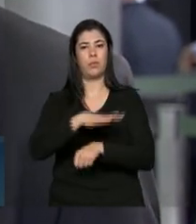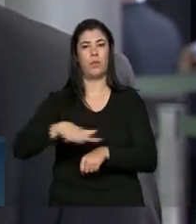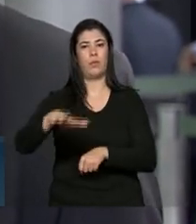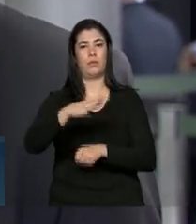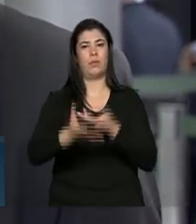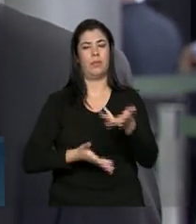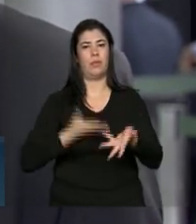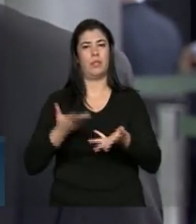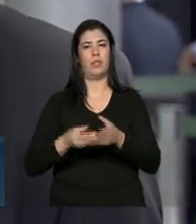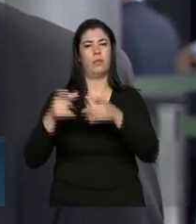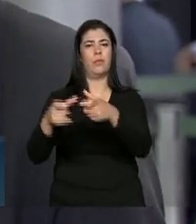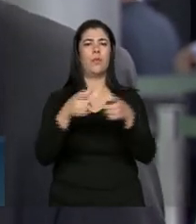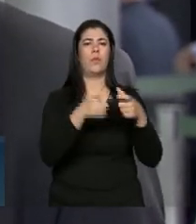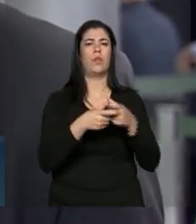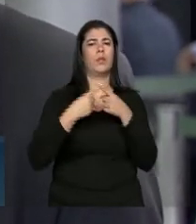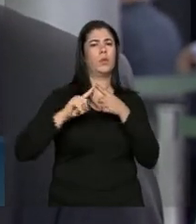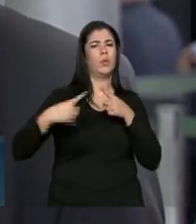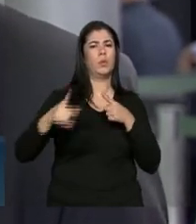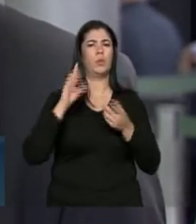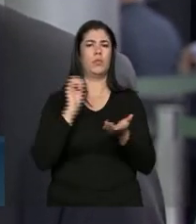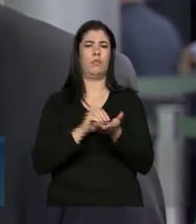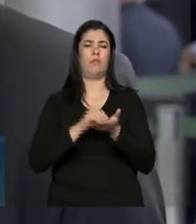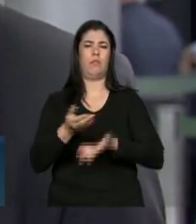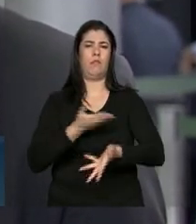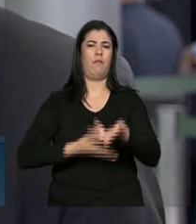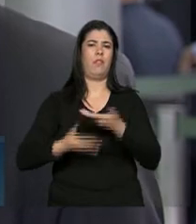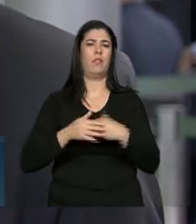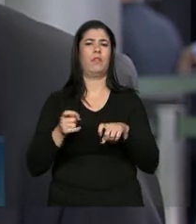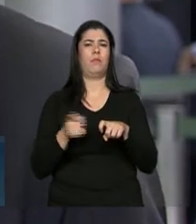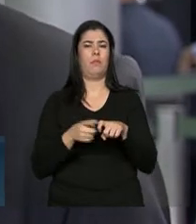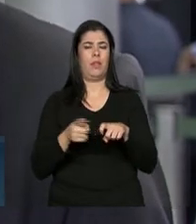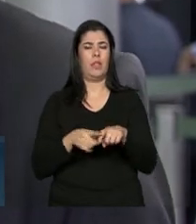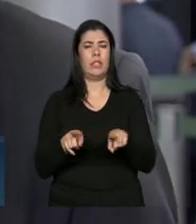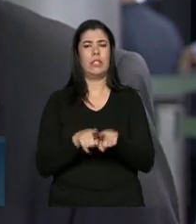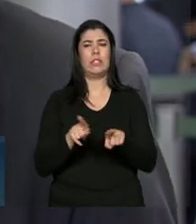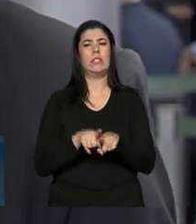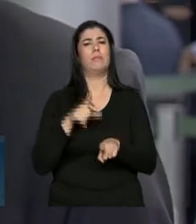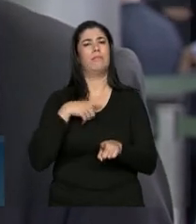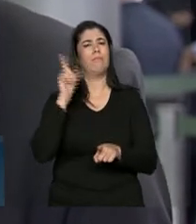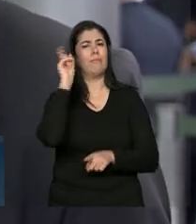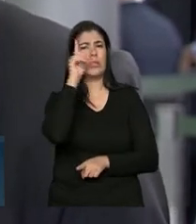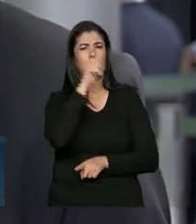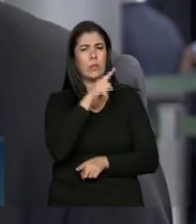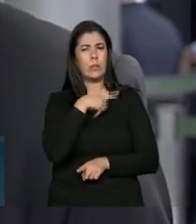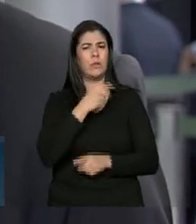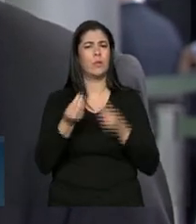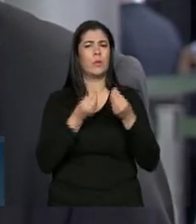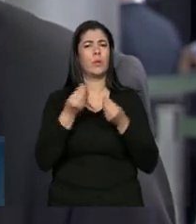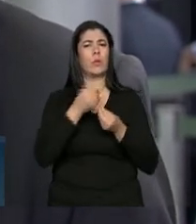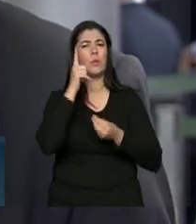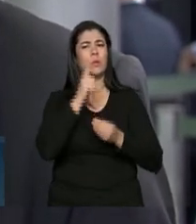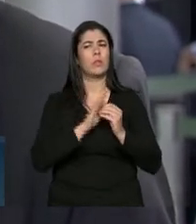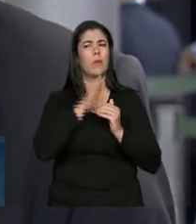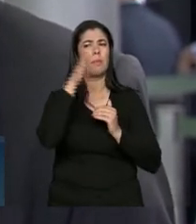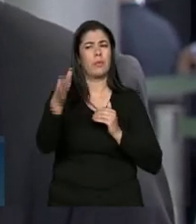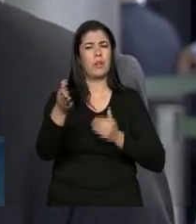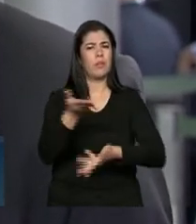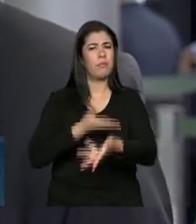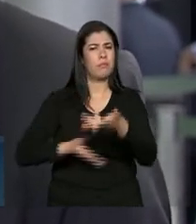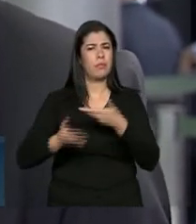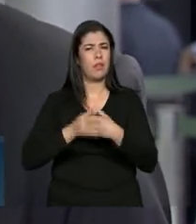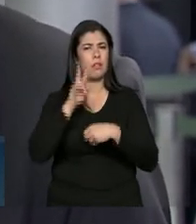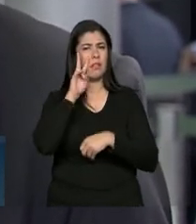naquelas localidades onde não tinha acesso ao atendimento médico, onde havia muita dificuldade de conseguir o atendimento na atenção